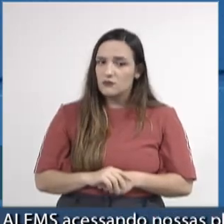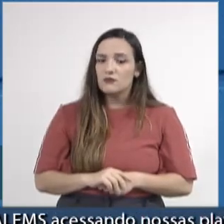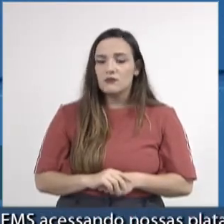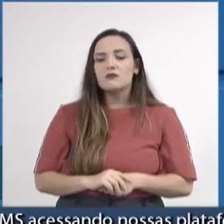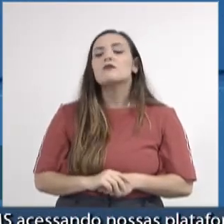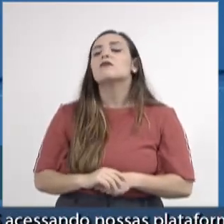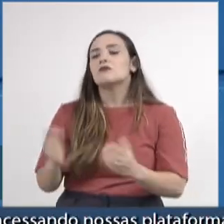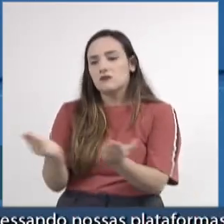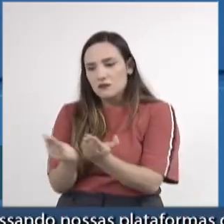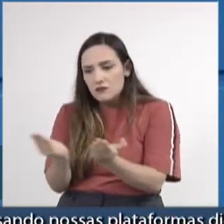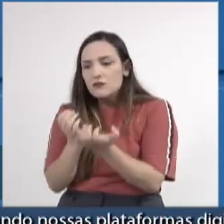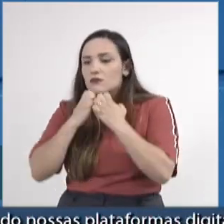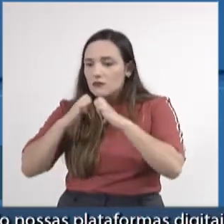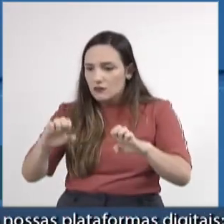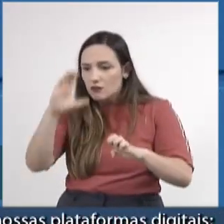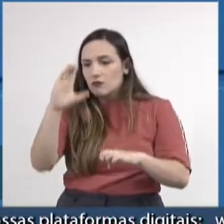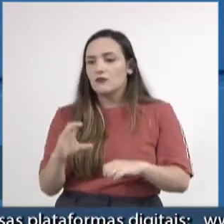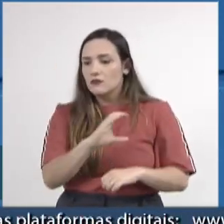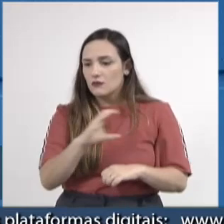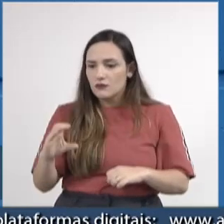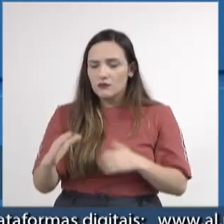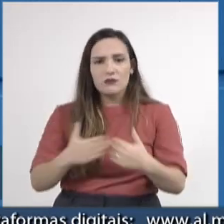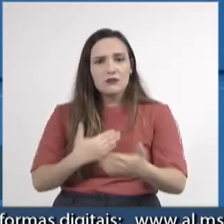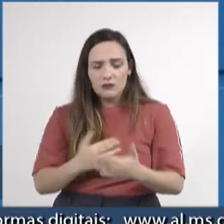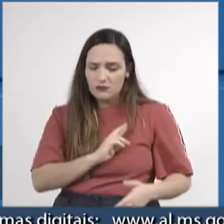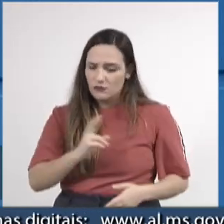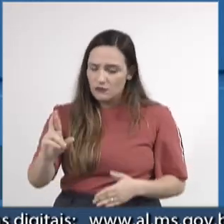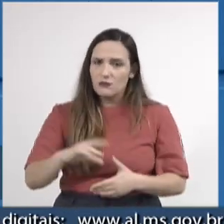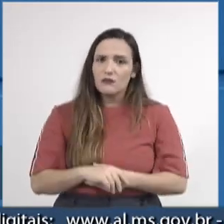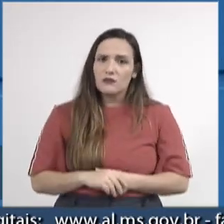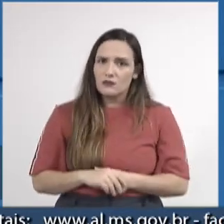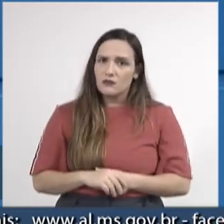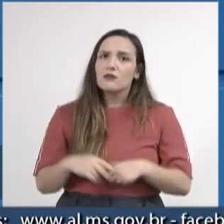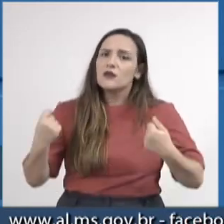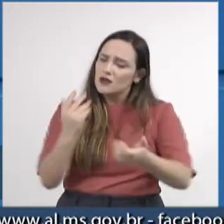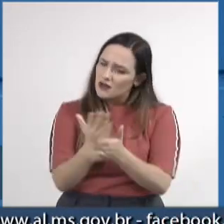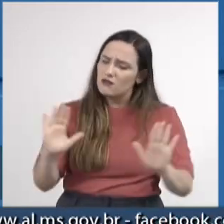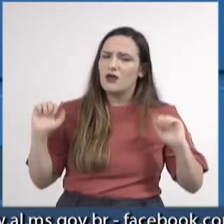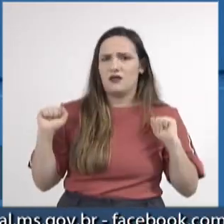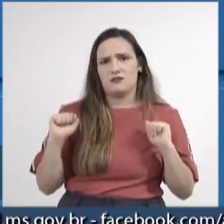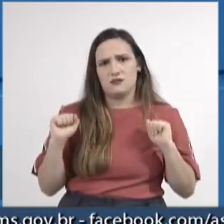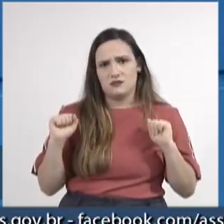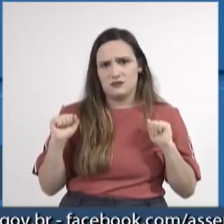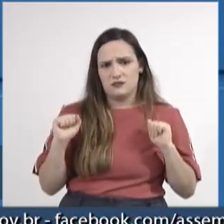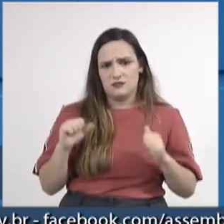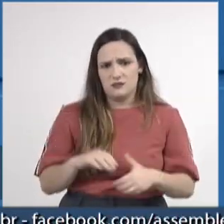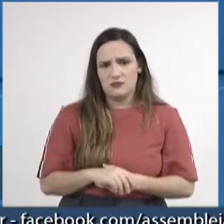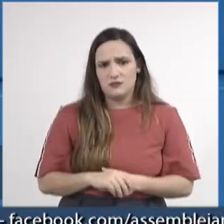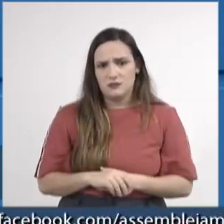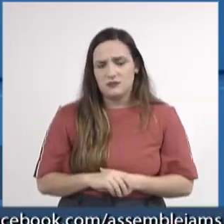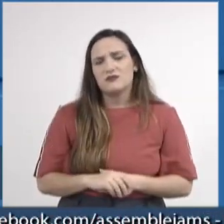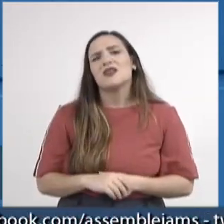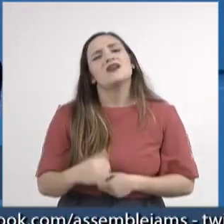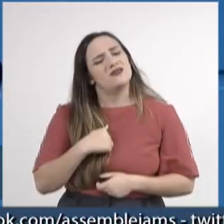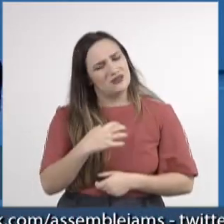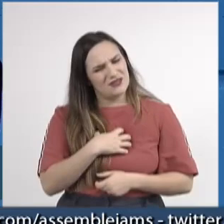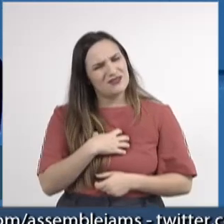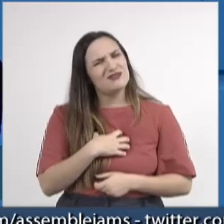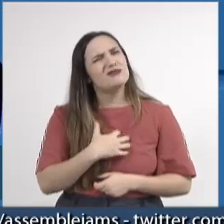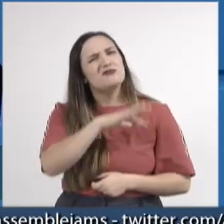dos evangélicos, do católico, não importa a religião. Nós temos que acabar com isso. Então, eu me sinto